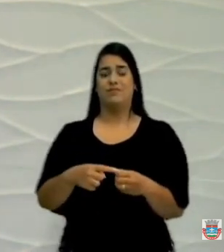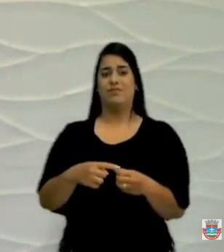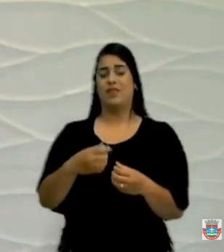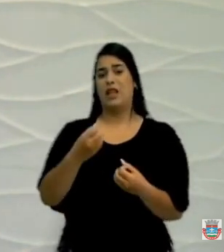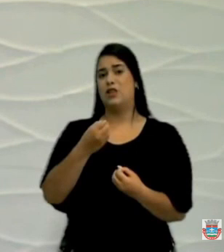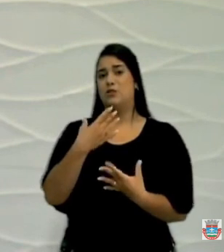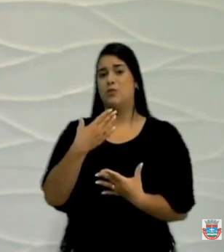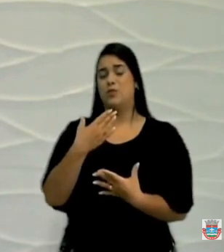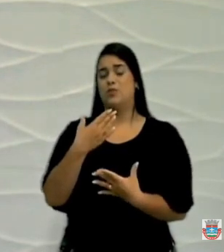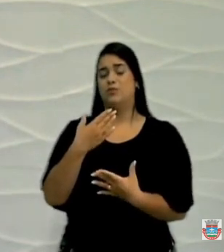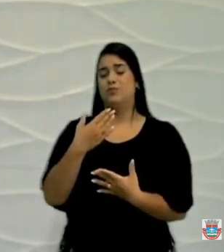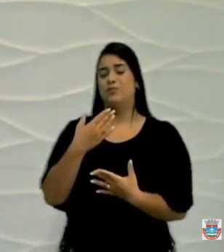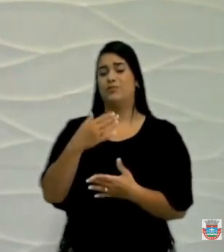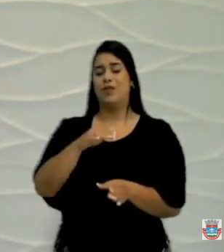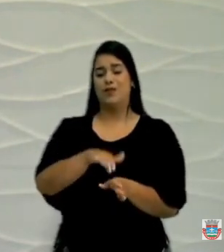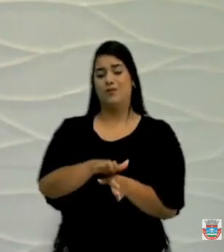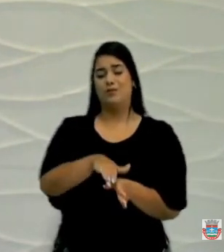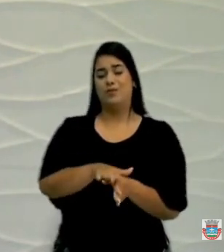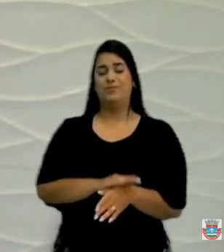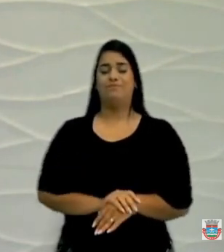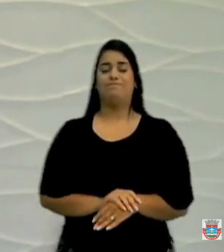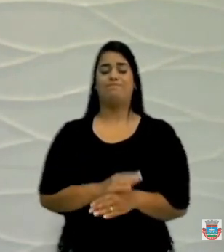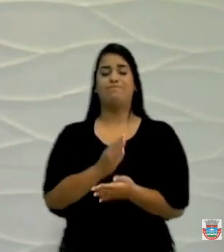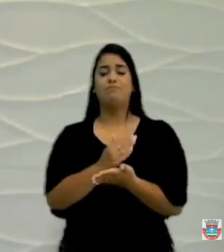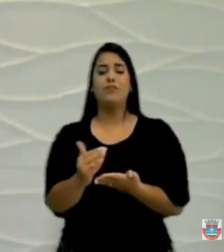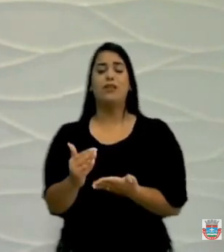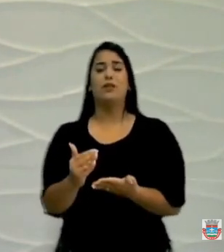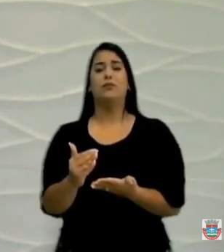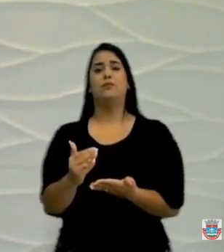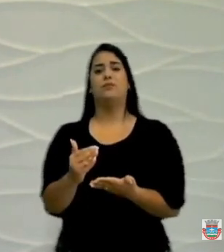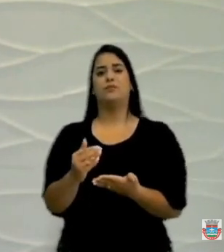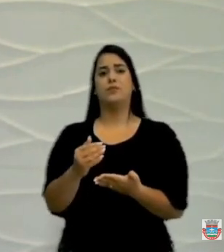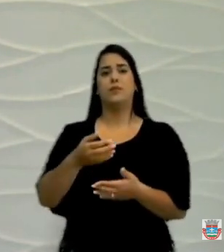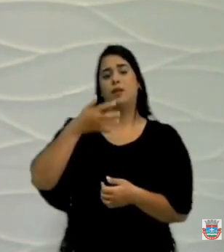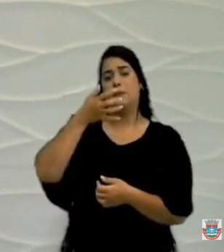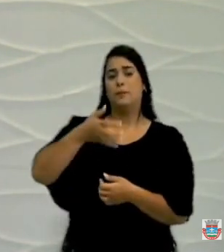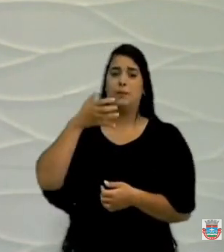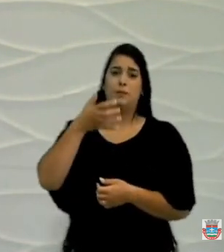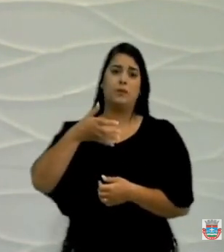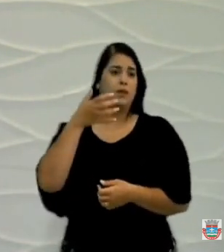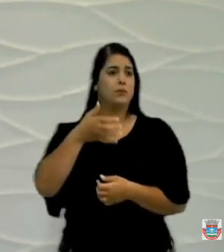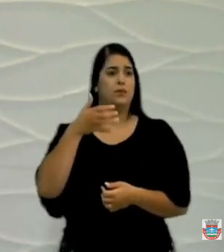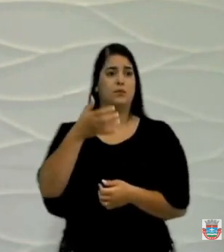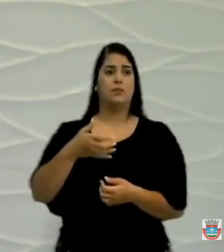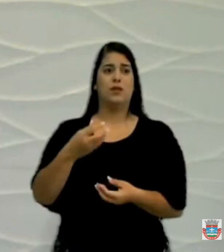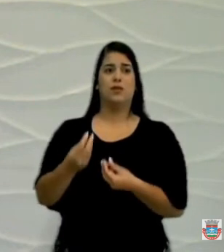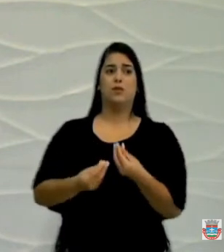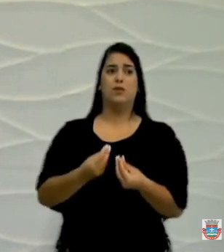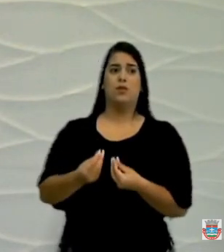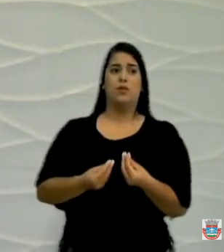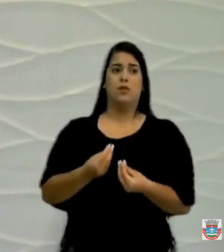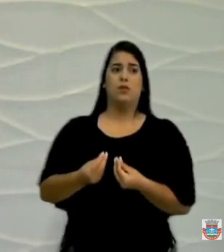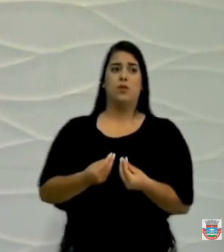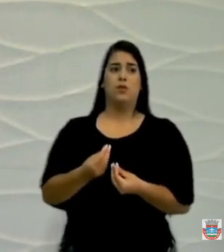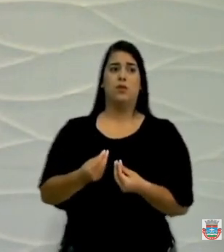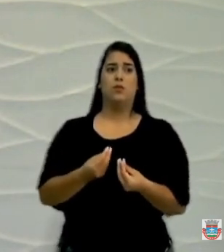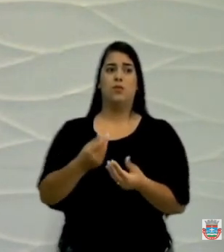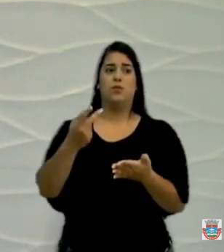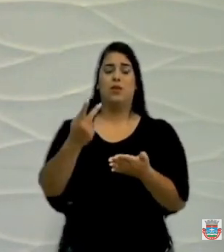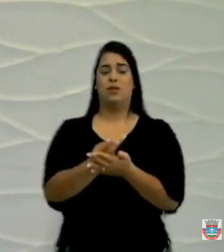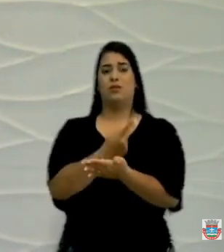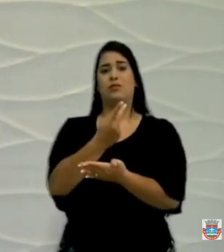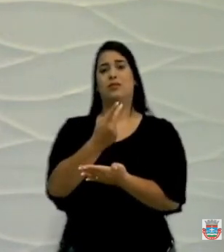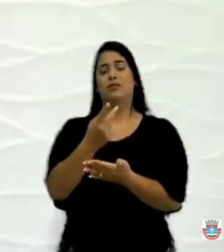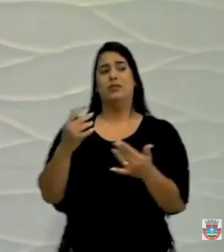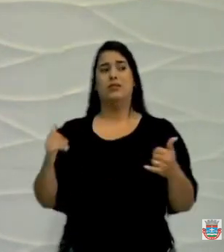E quero começar esse meu discurso exatamente pelo que aconteceu esse